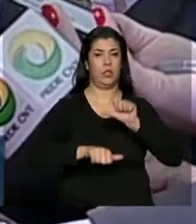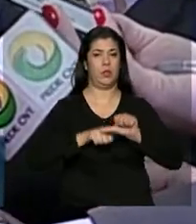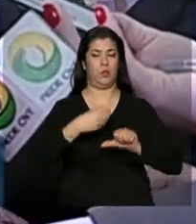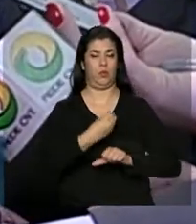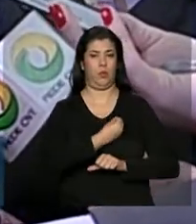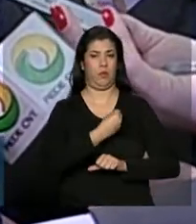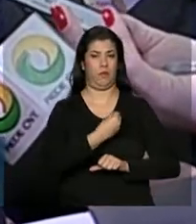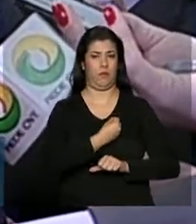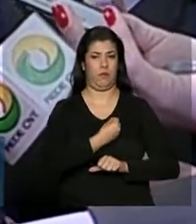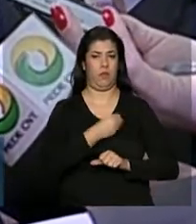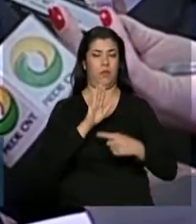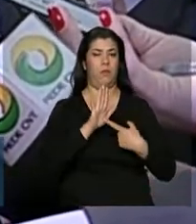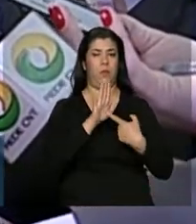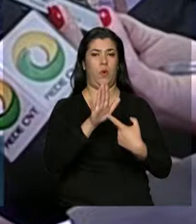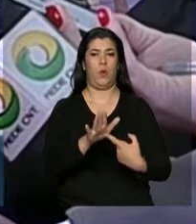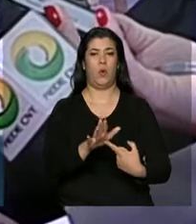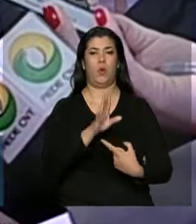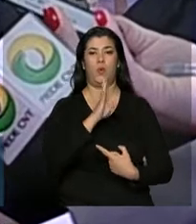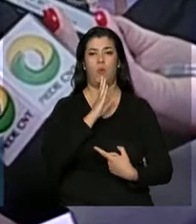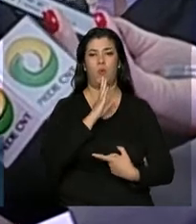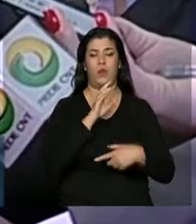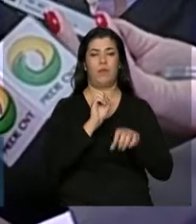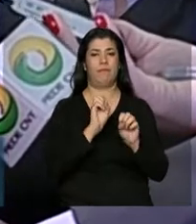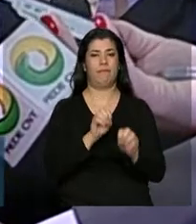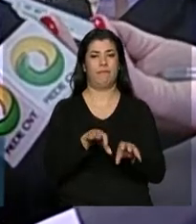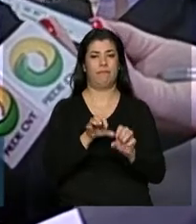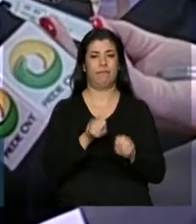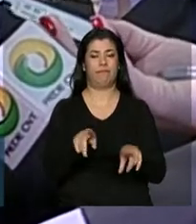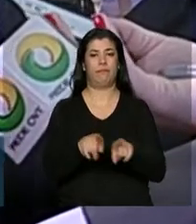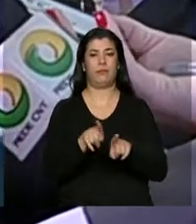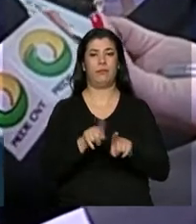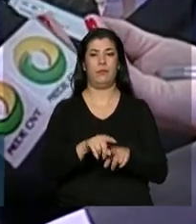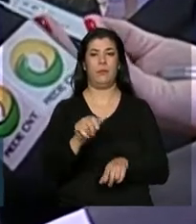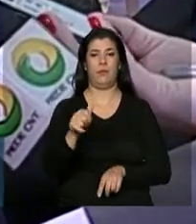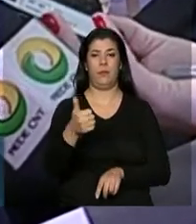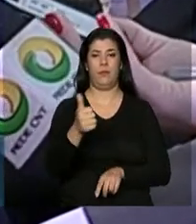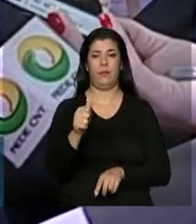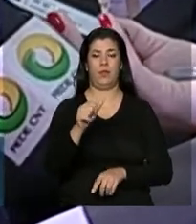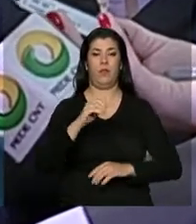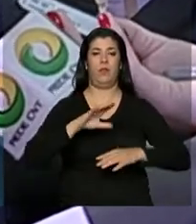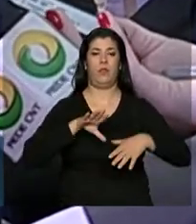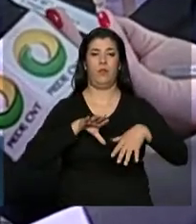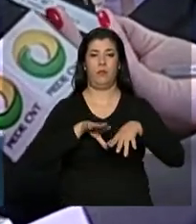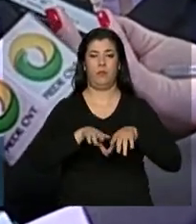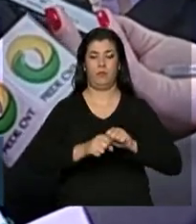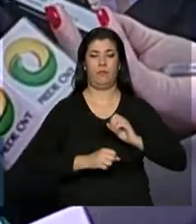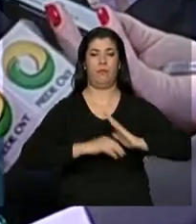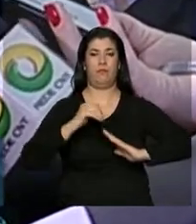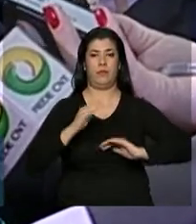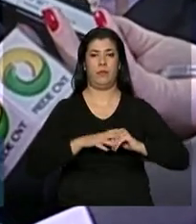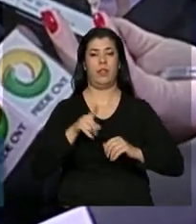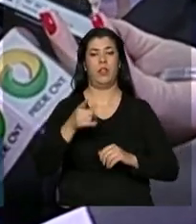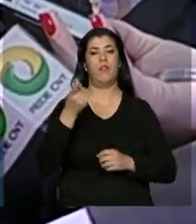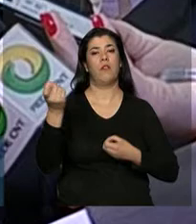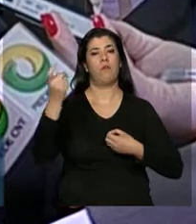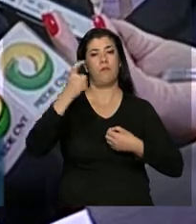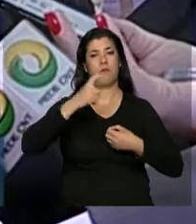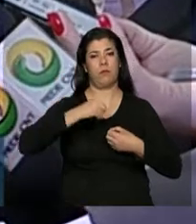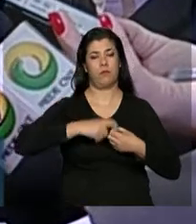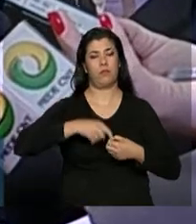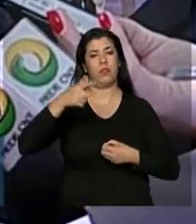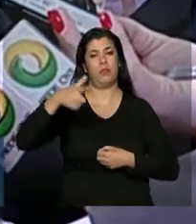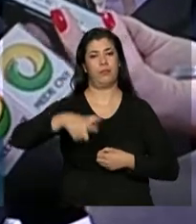dando a ele acesso ao conhecimento, à educação, à qualificação profissional, ele continua sendo uma presa fácil para a